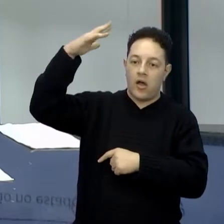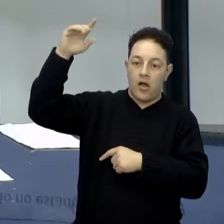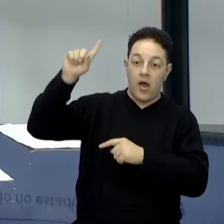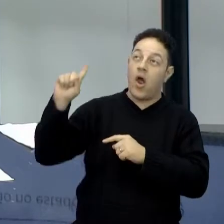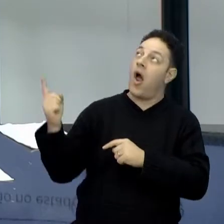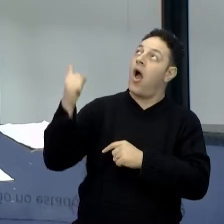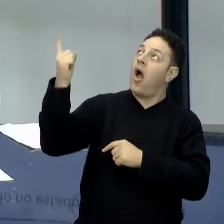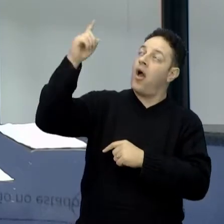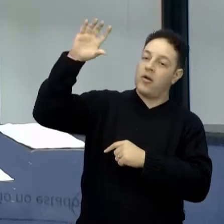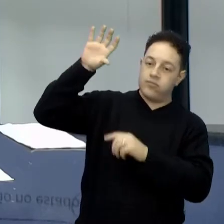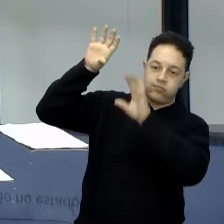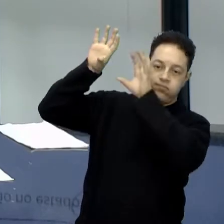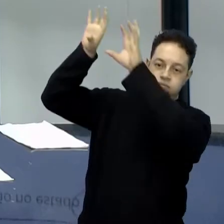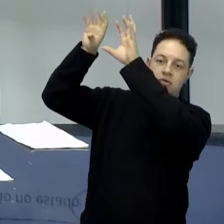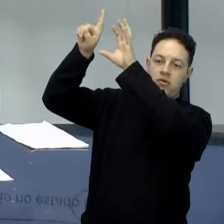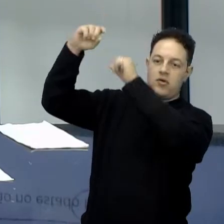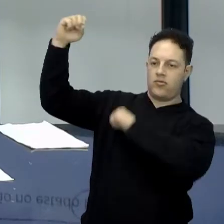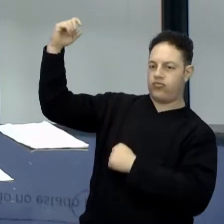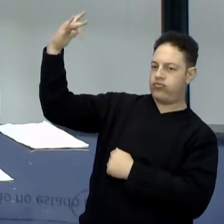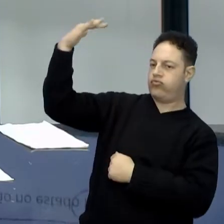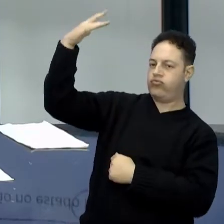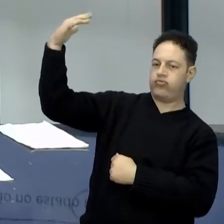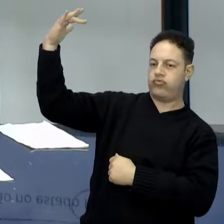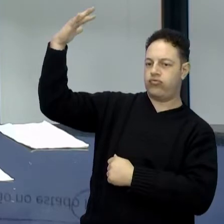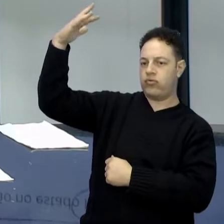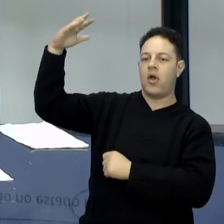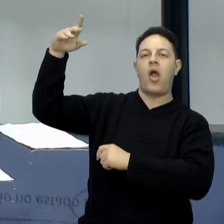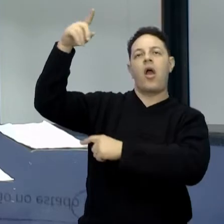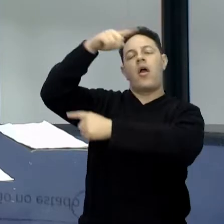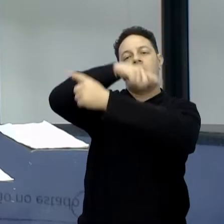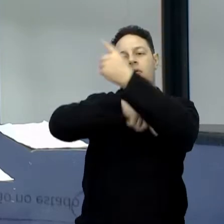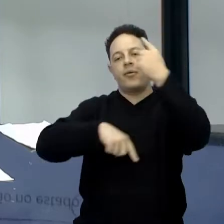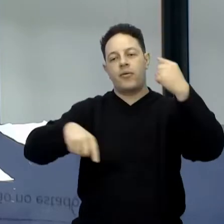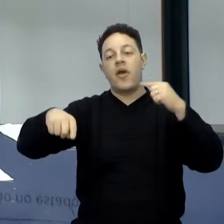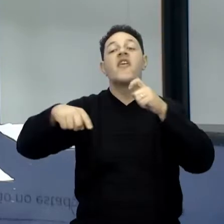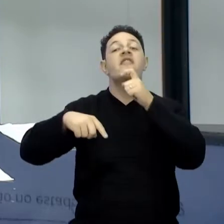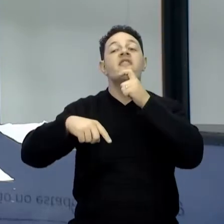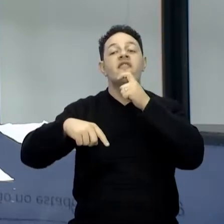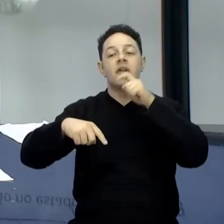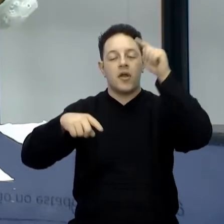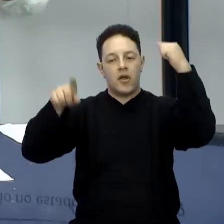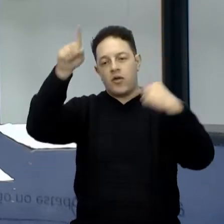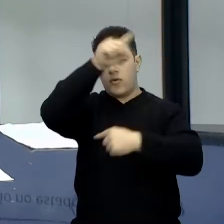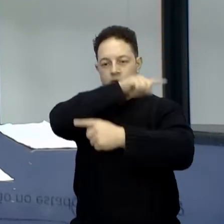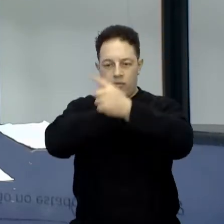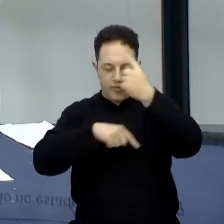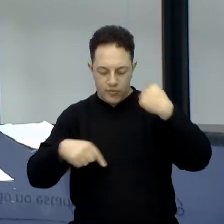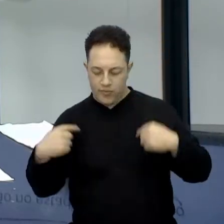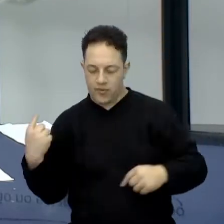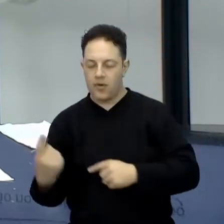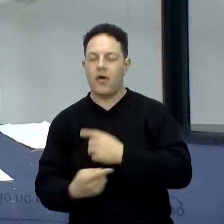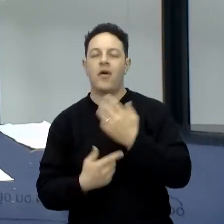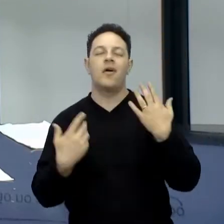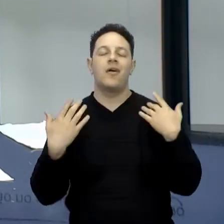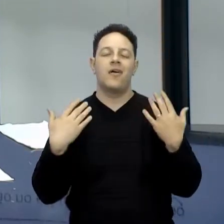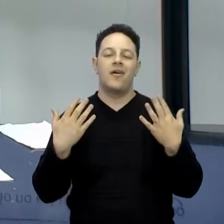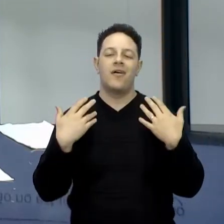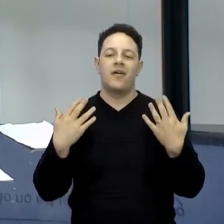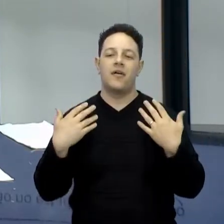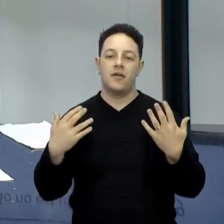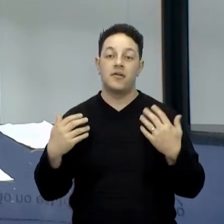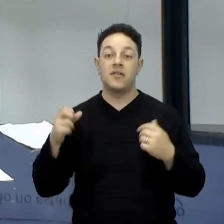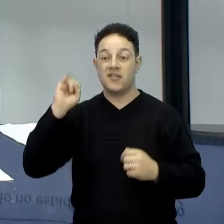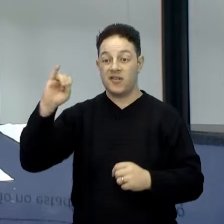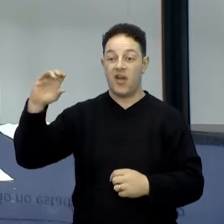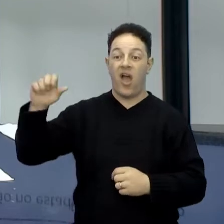alto, né? Lá em cima ele refresca, o ar que está frio desce até a gente e refresca aqui embaixo. Se o